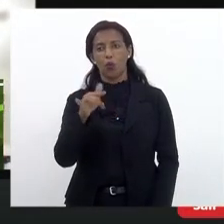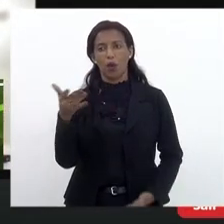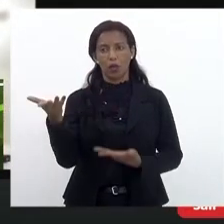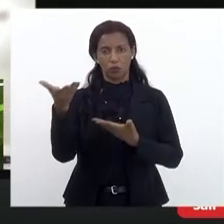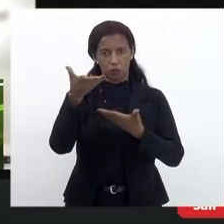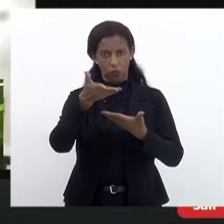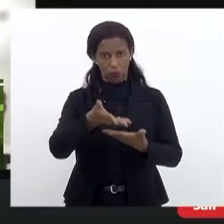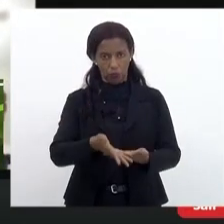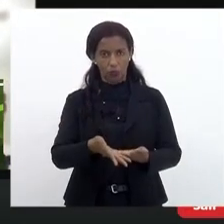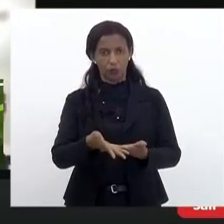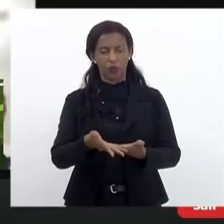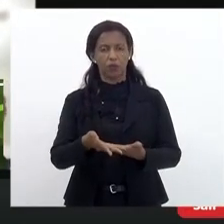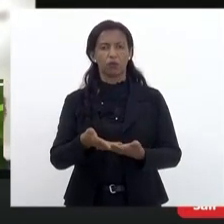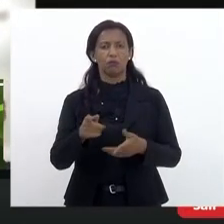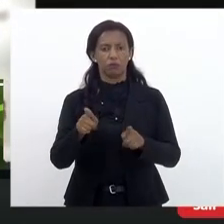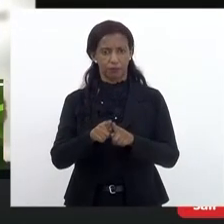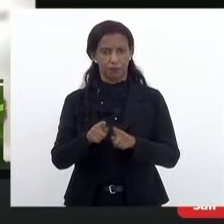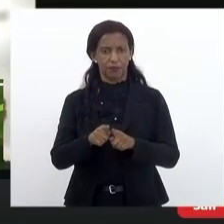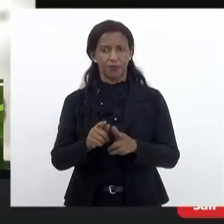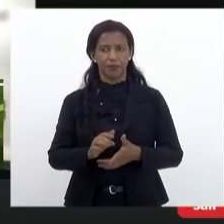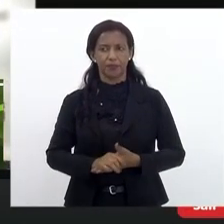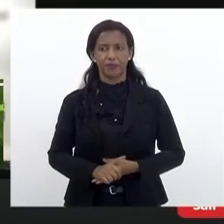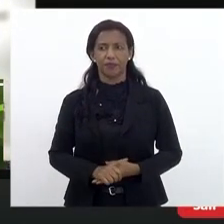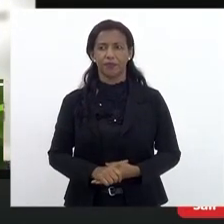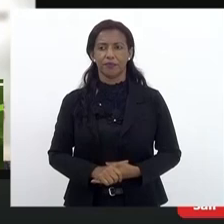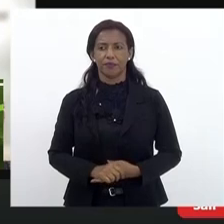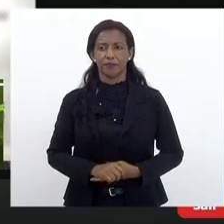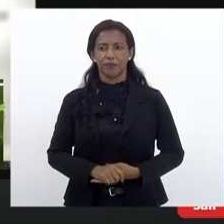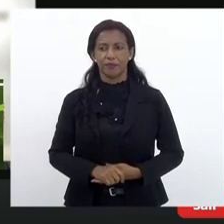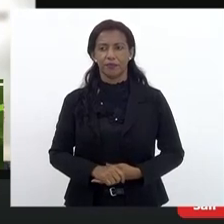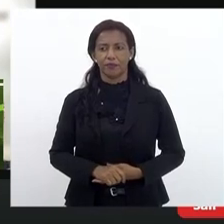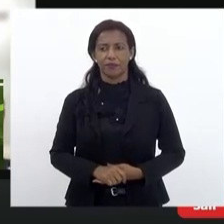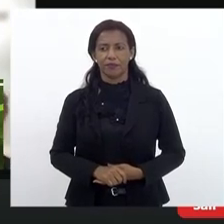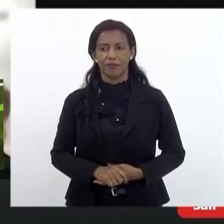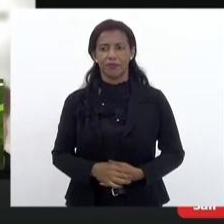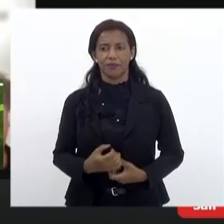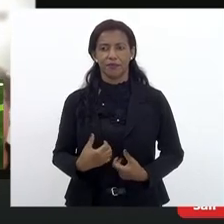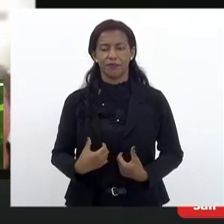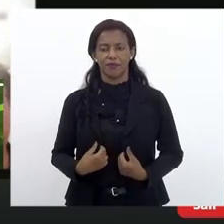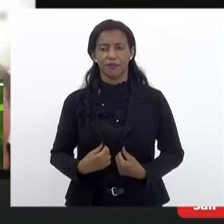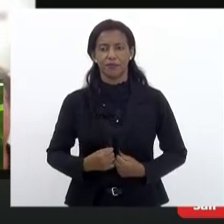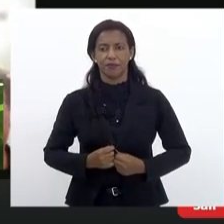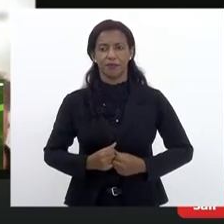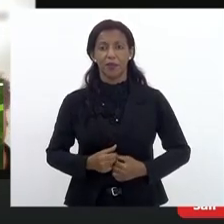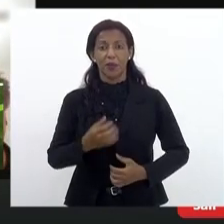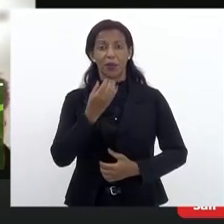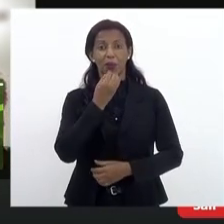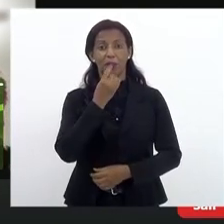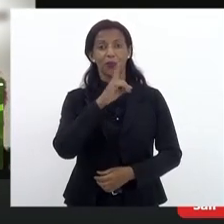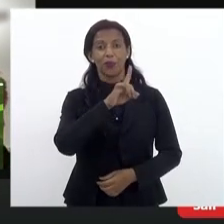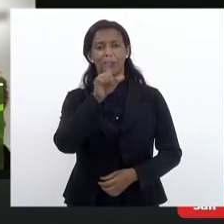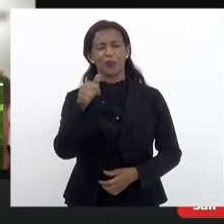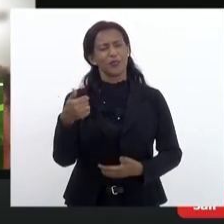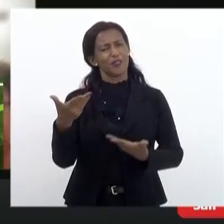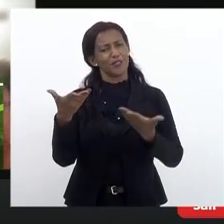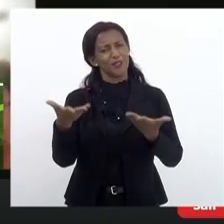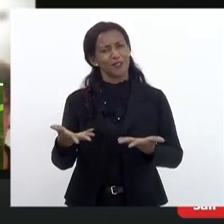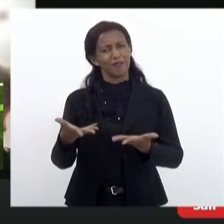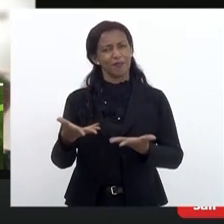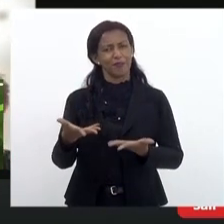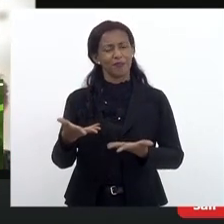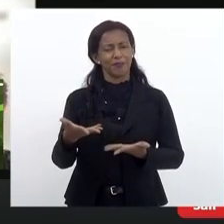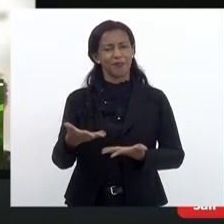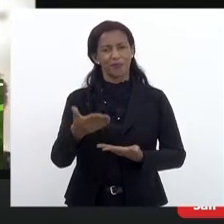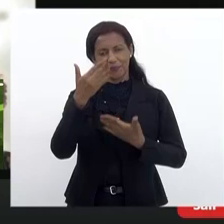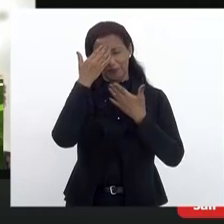Vossa Excelência se quiser fazer uma saudação também, tá bem? Se quiser trazer alguma contribuição para o debate. Então, Luciane, bom dia, obrigado pela sua presença aqui